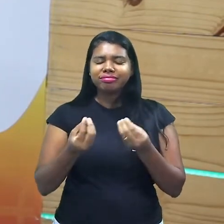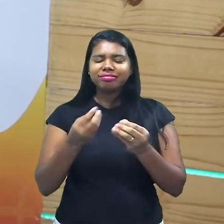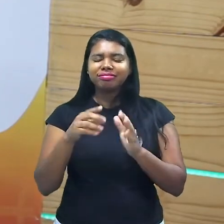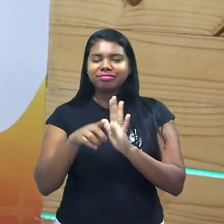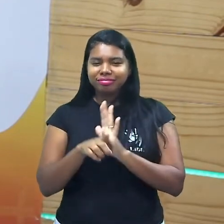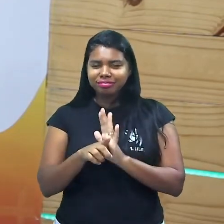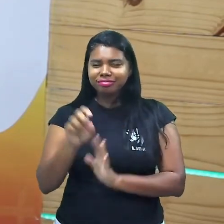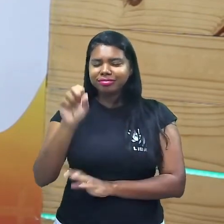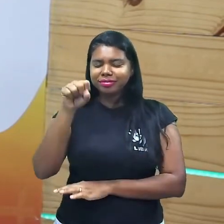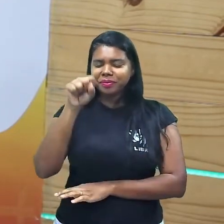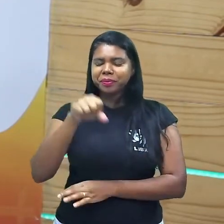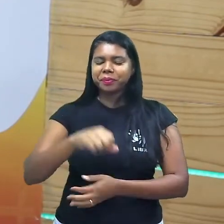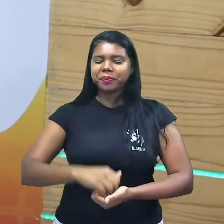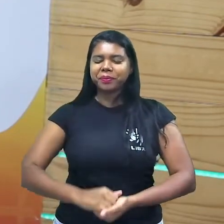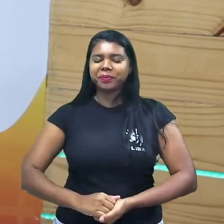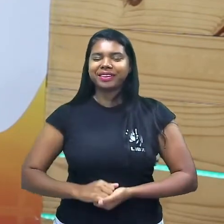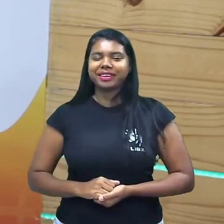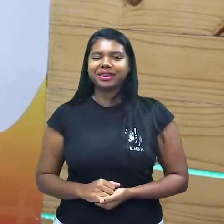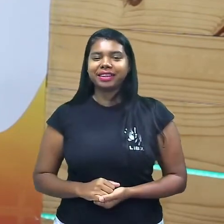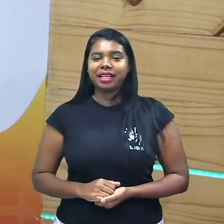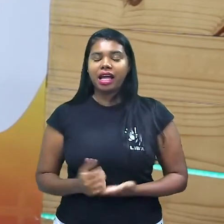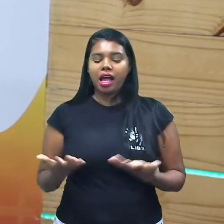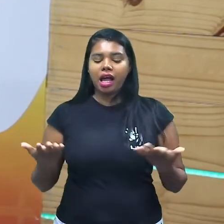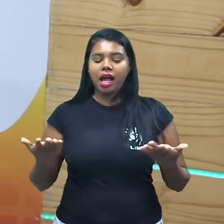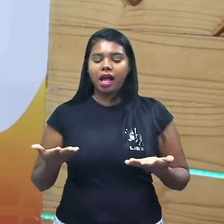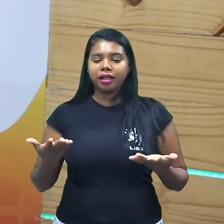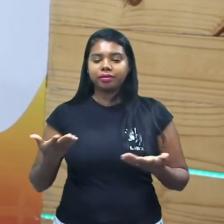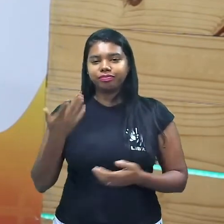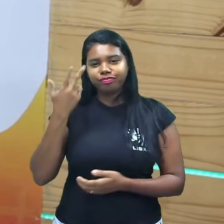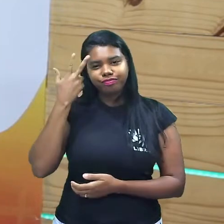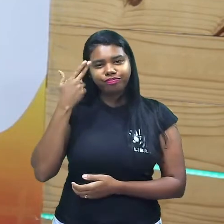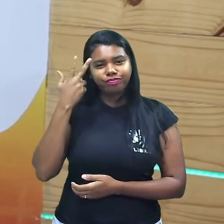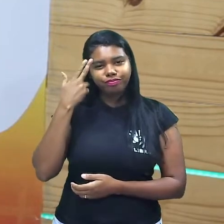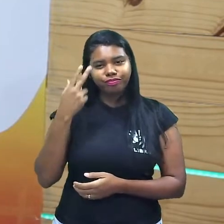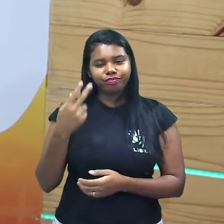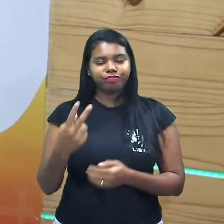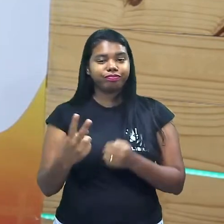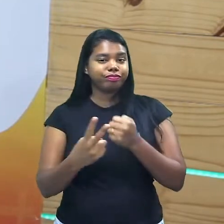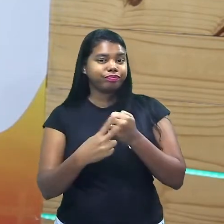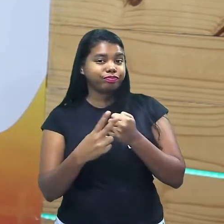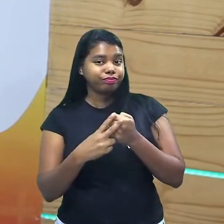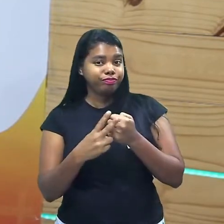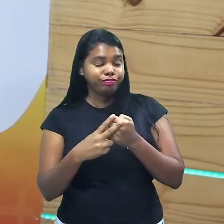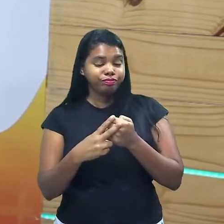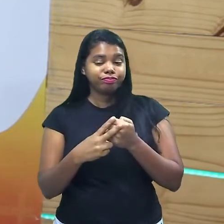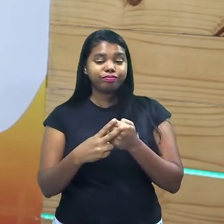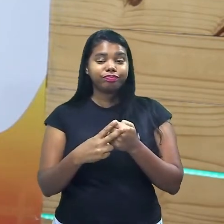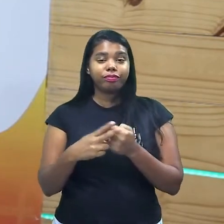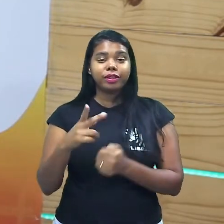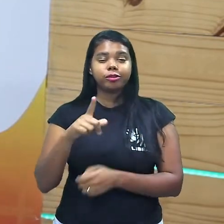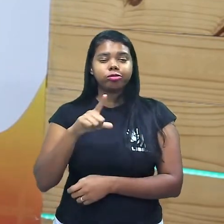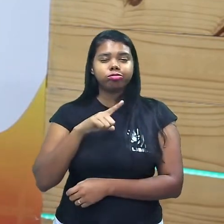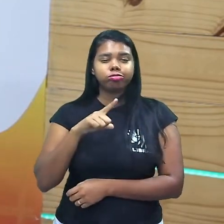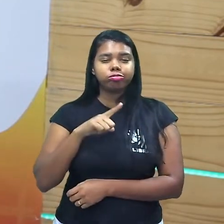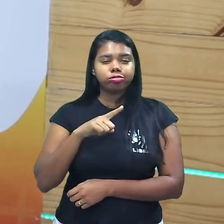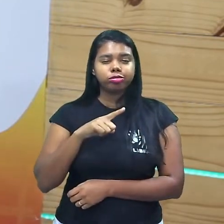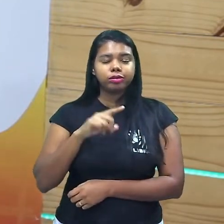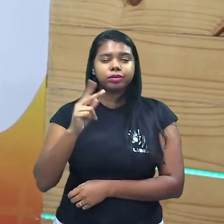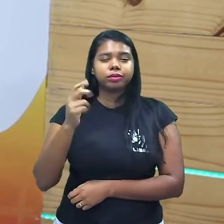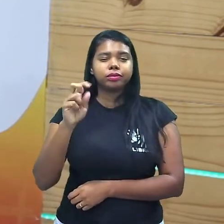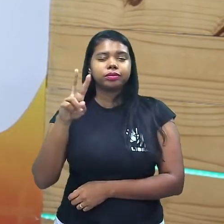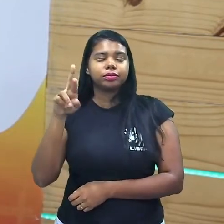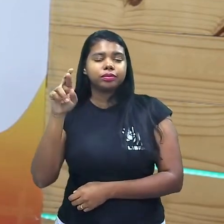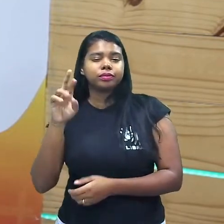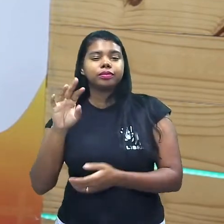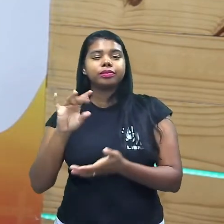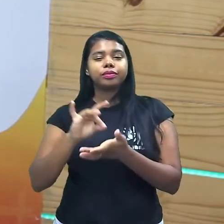eles colocam poucas questões gramaticais agora, normalmente ele usa o verbo haver no sentido de existir ele trabalha